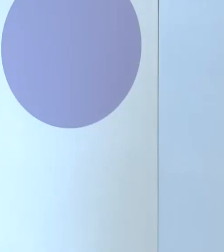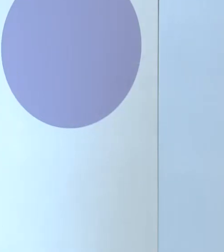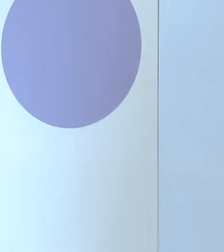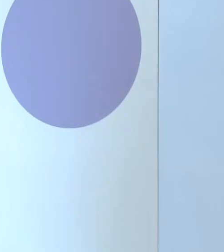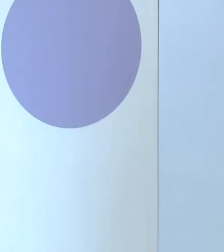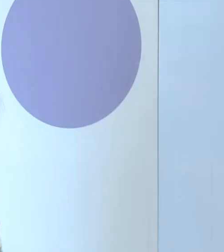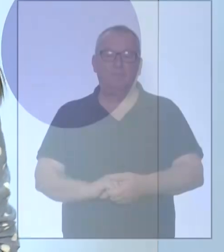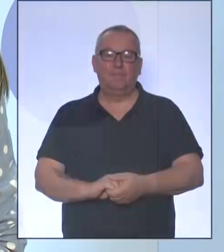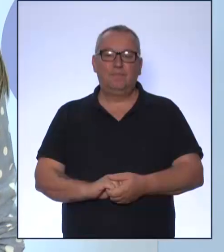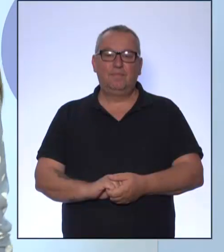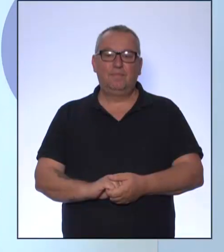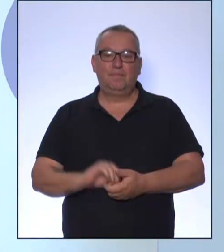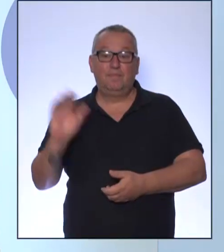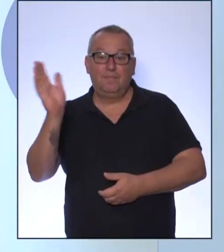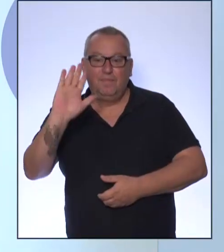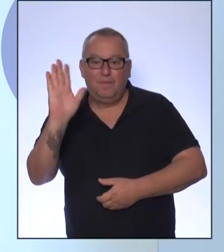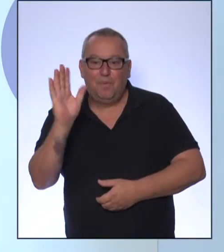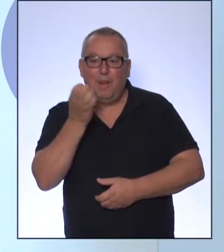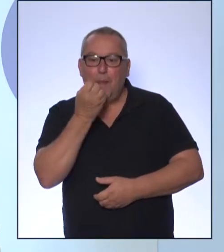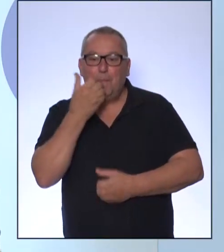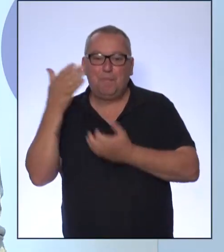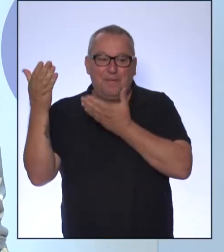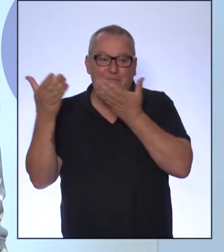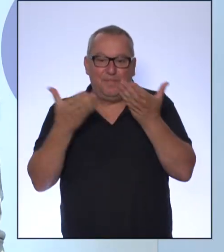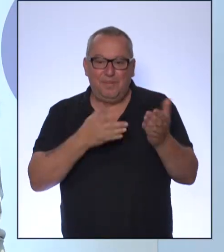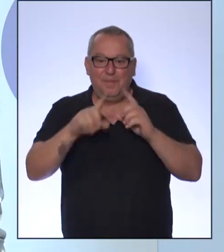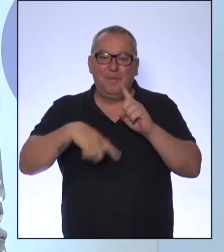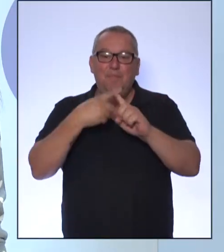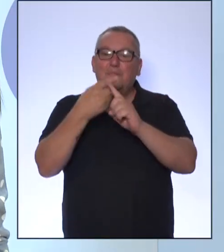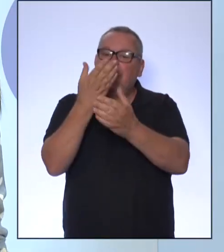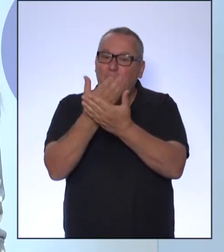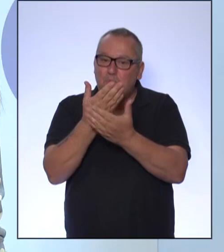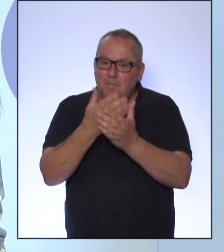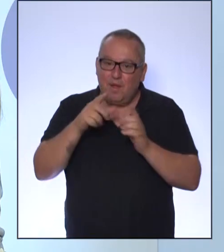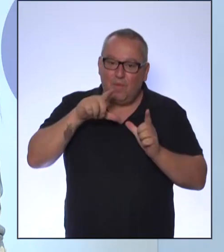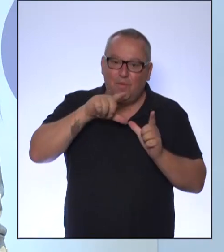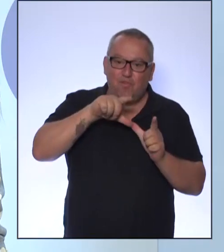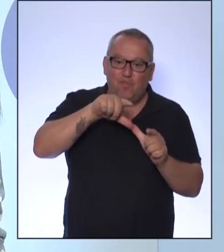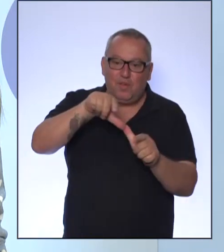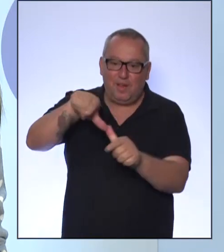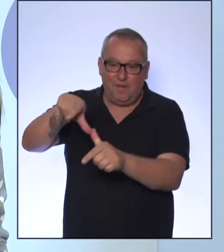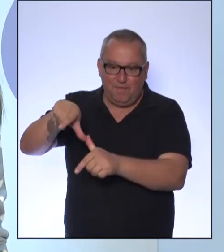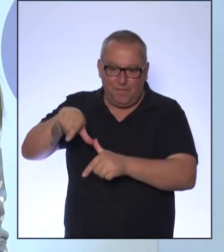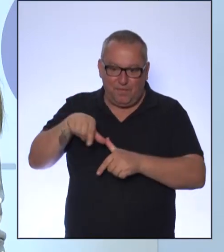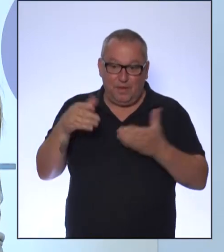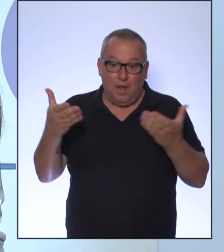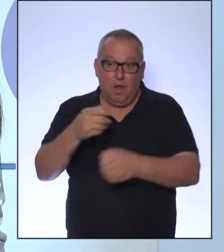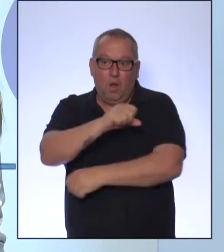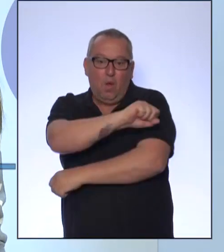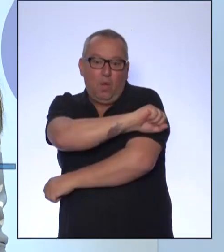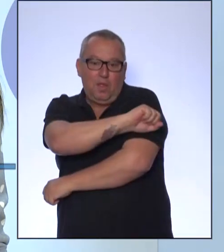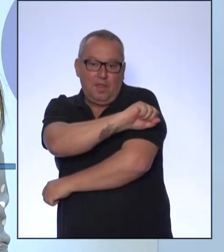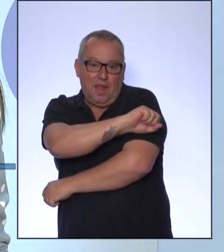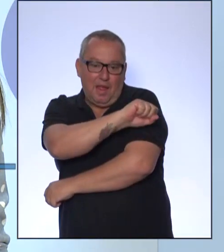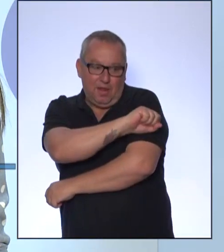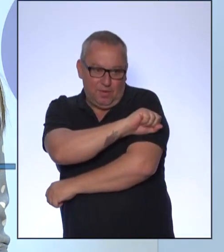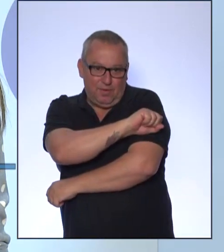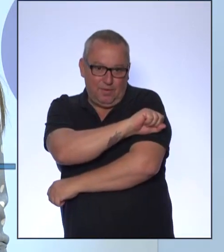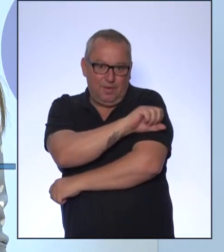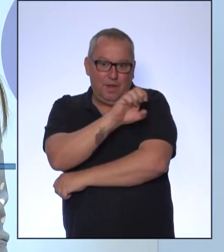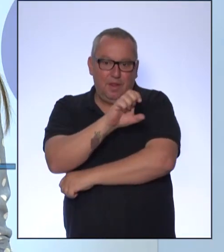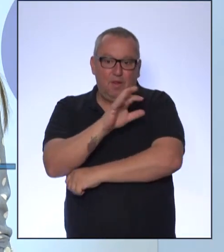Olá, sejam todos bem-vindos a mais uma aula de Geografia, agora o oitavo ano do Ensino